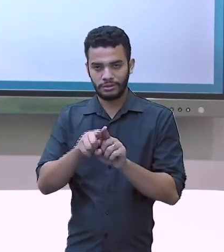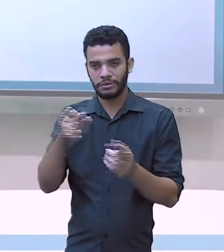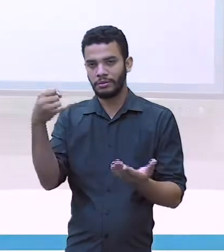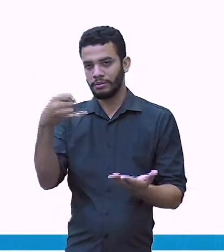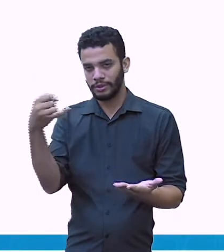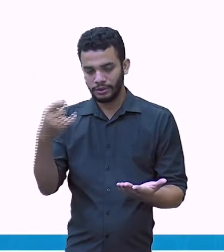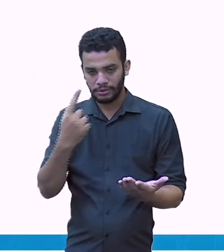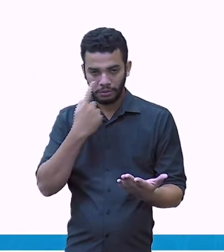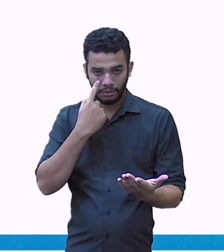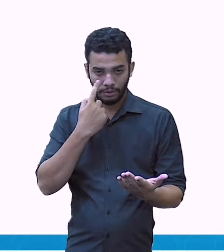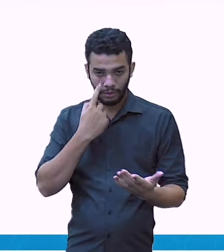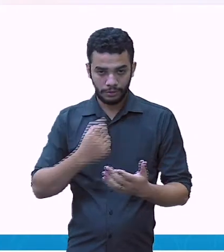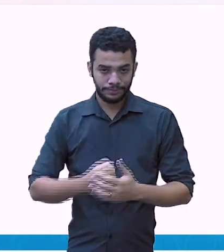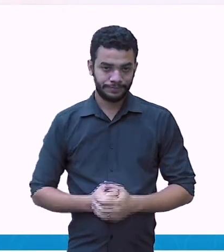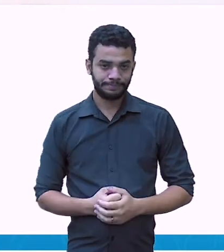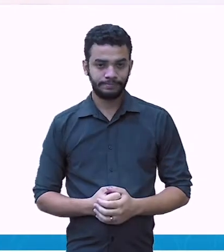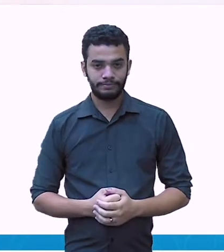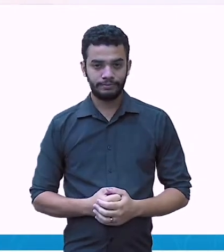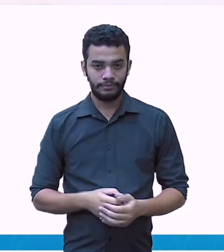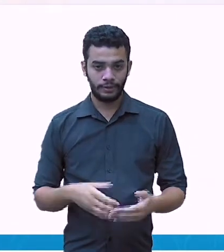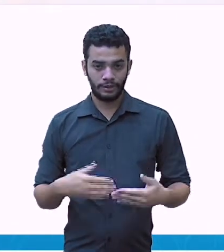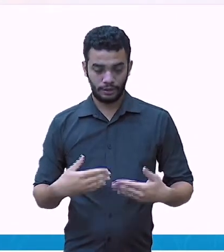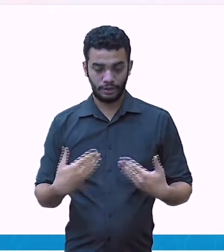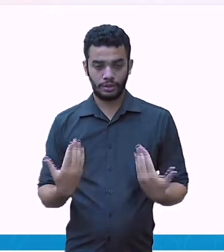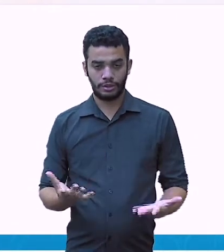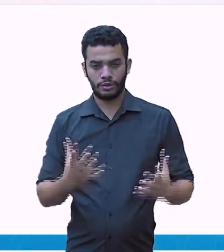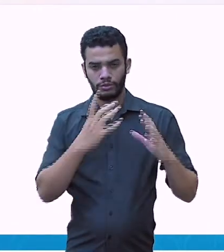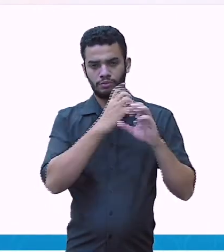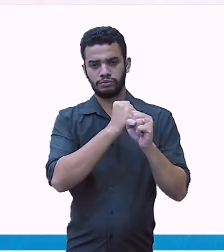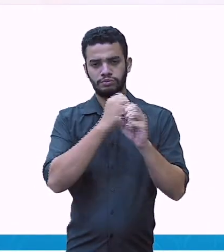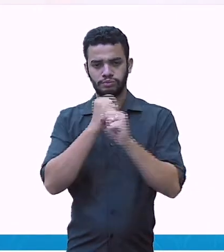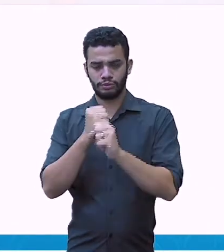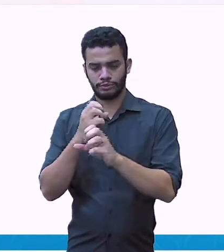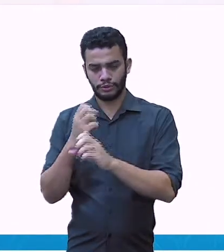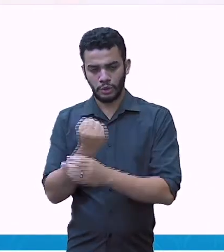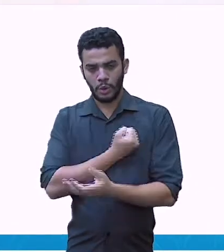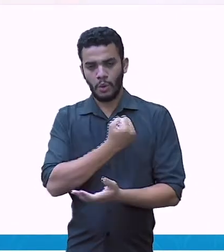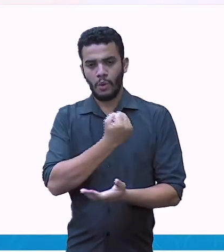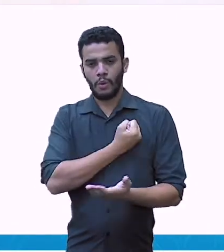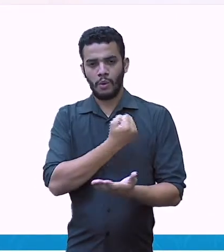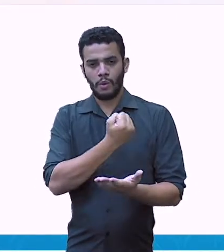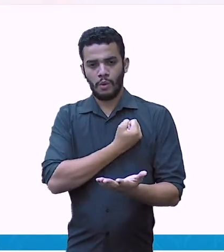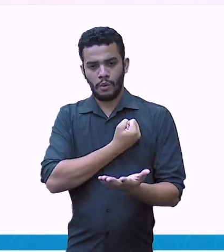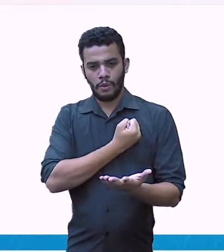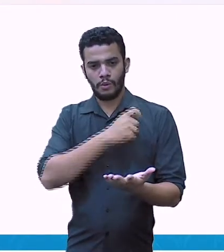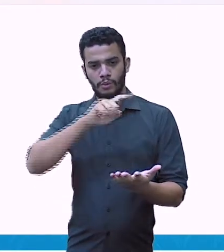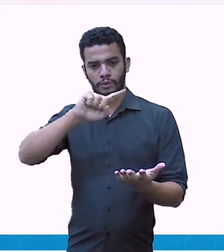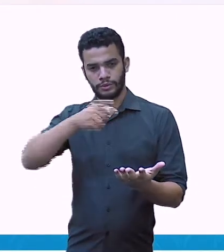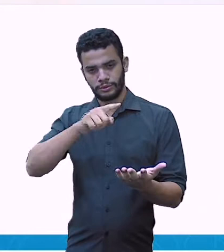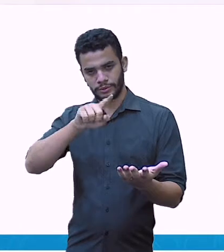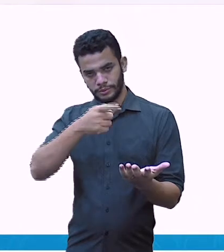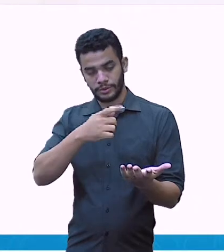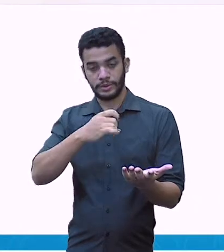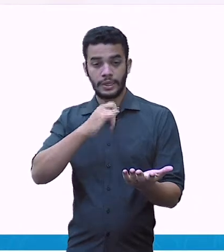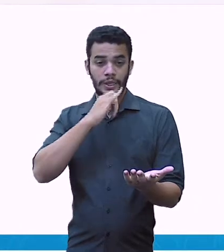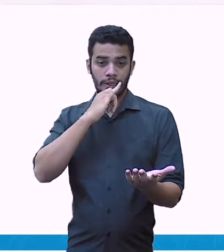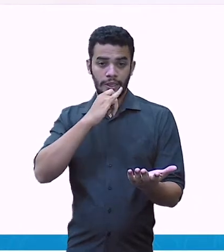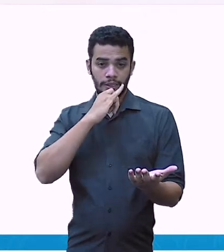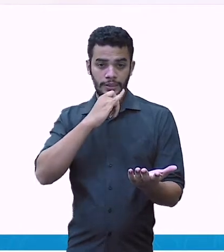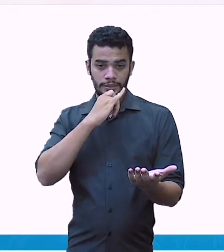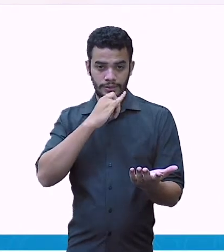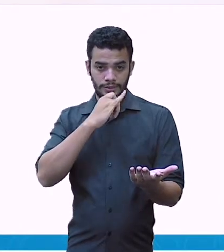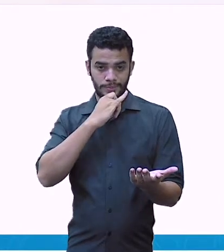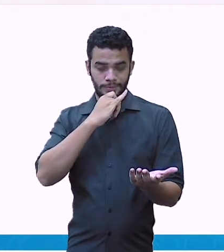Então, operações com os números decimais. Número decimal é aquele que tem parte